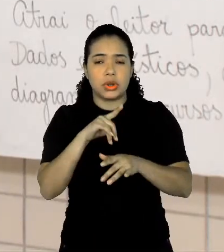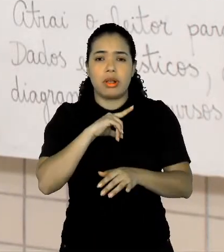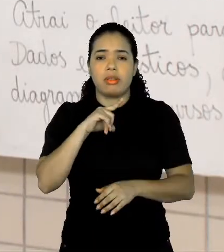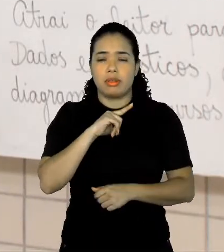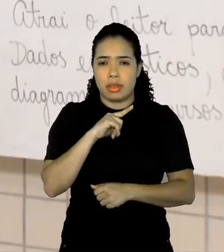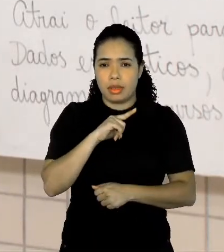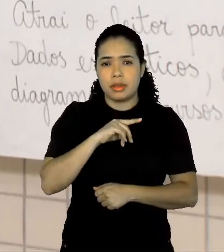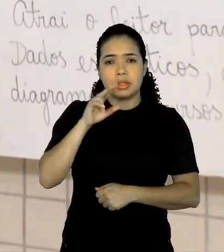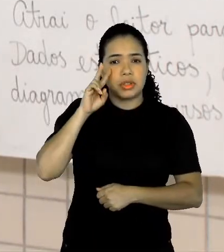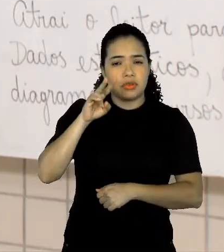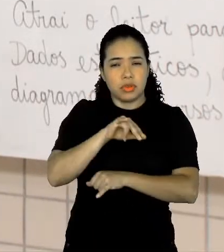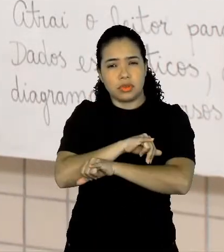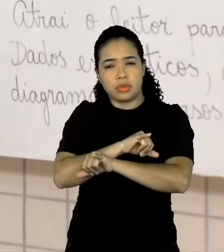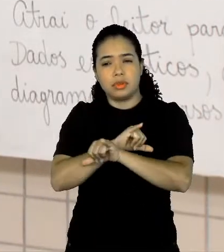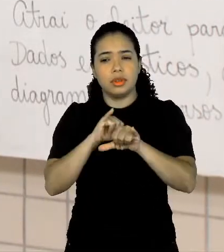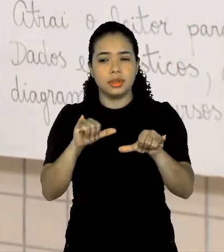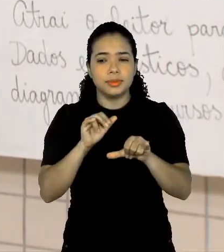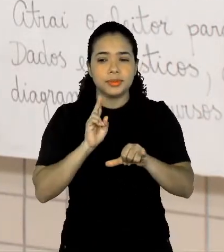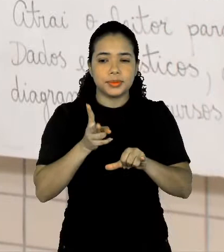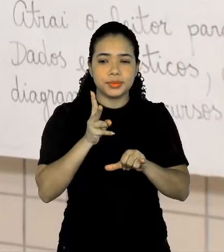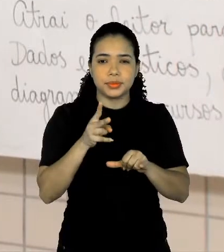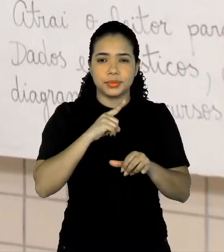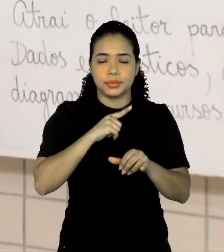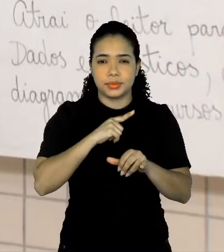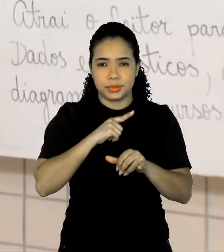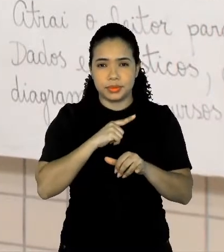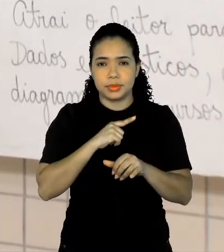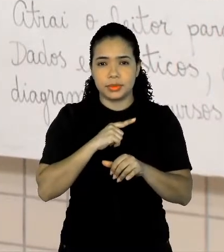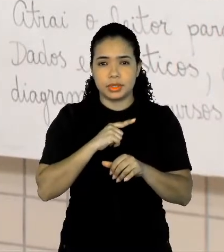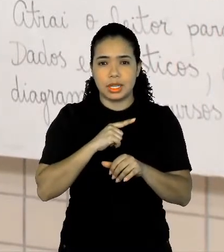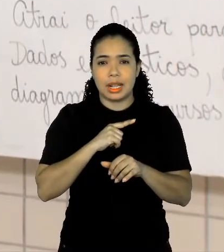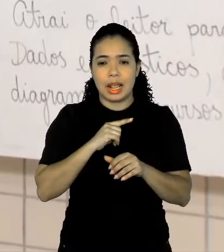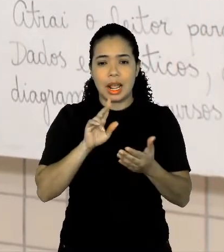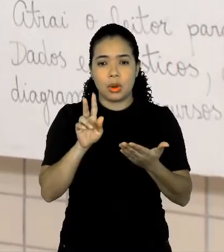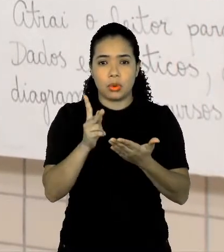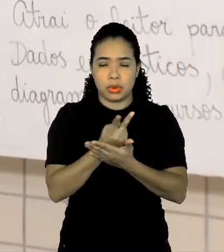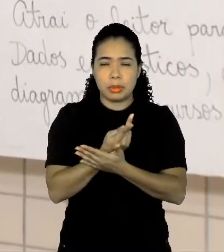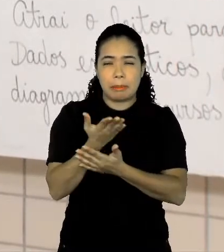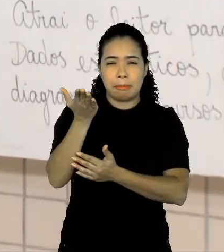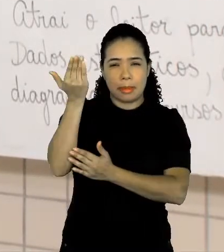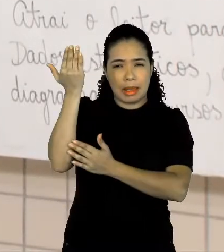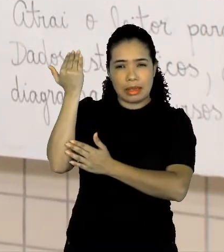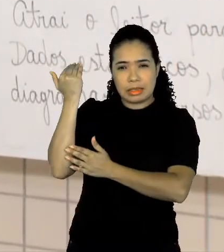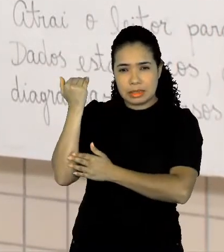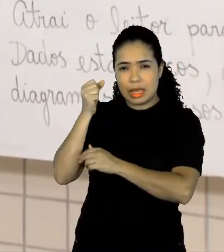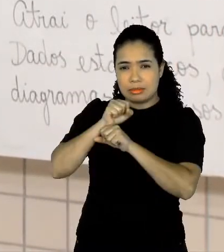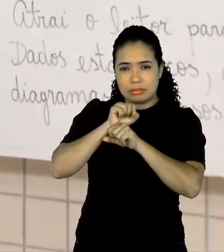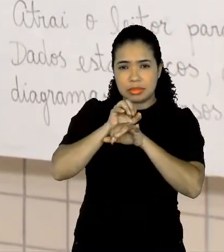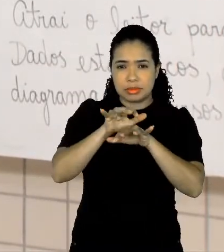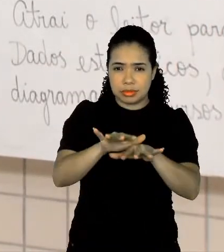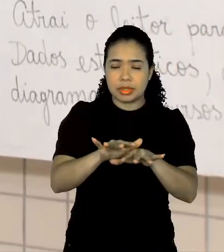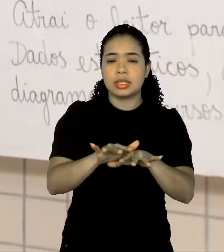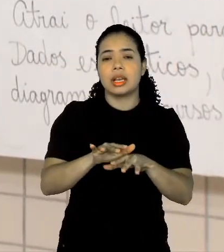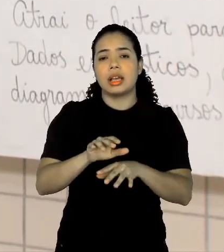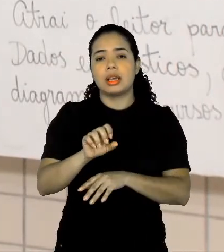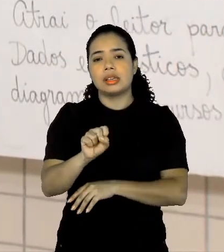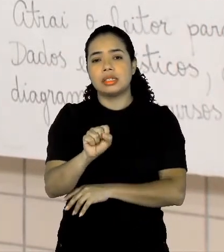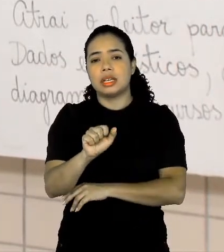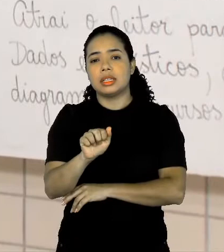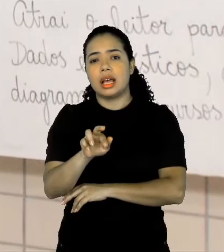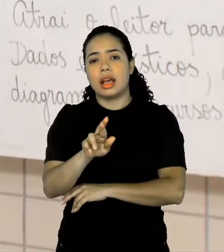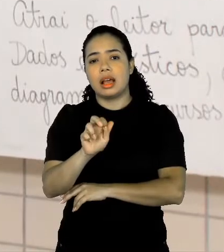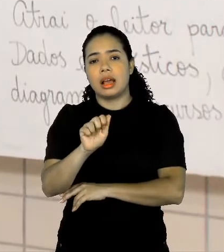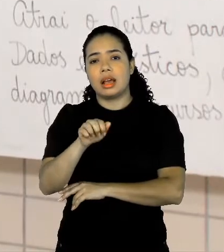notícias, né, sempre está tendo a campanha, porque teve um surto, né, de sarampo também esse ano. E nesse